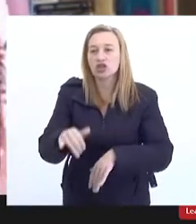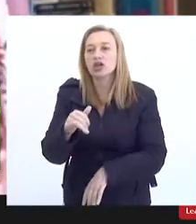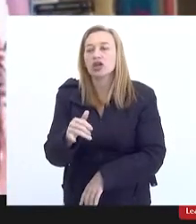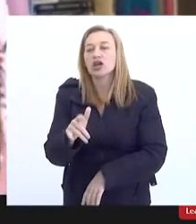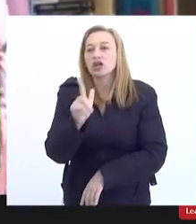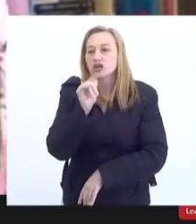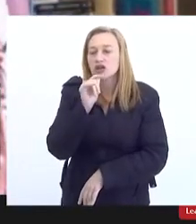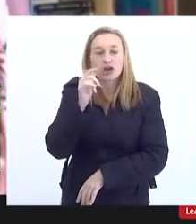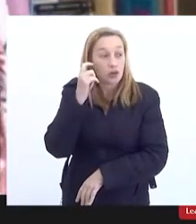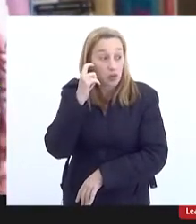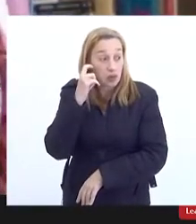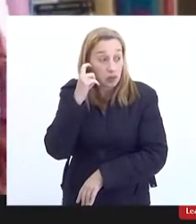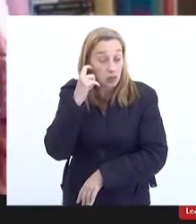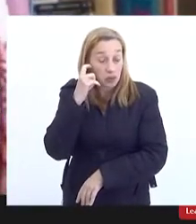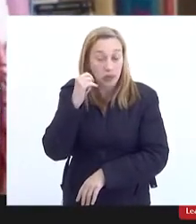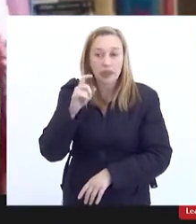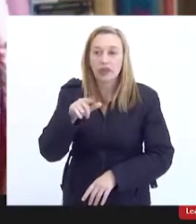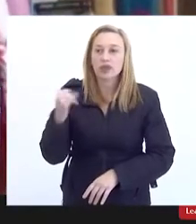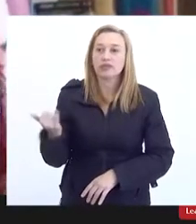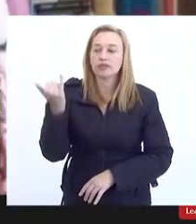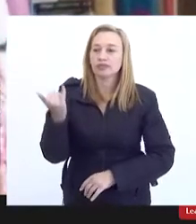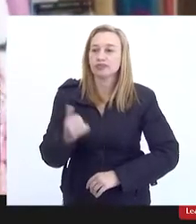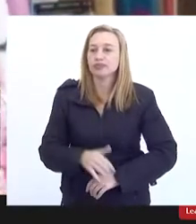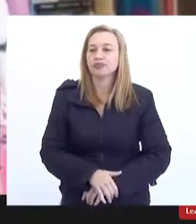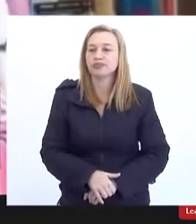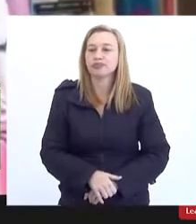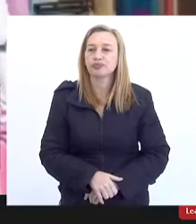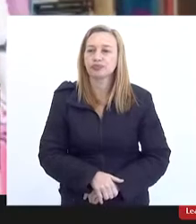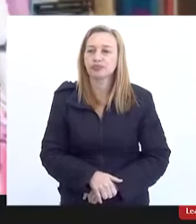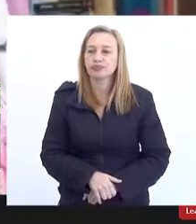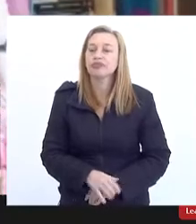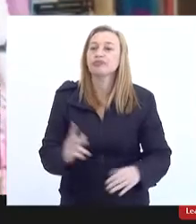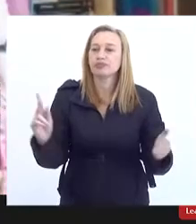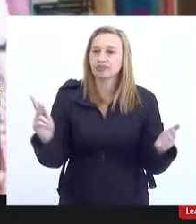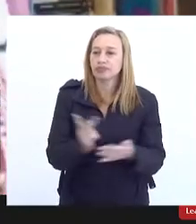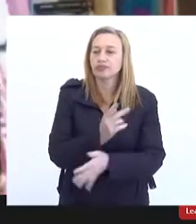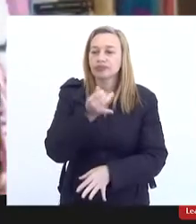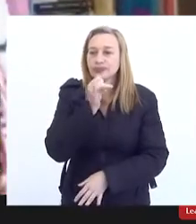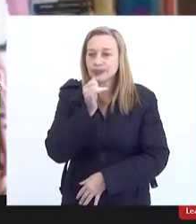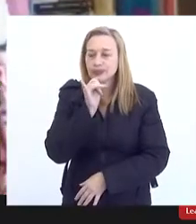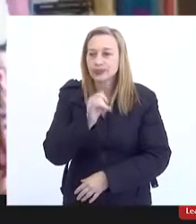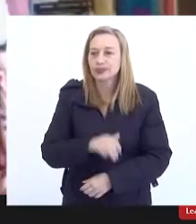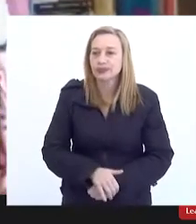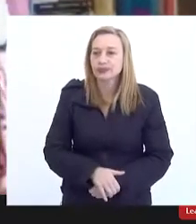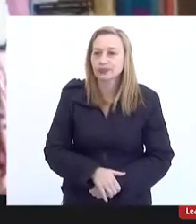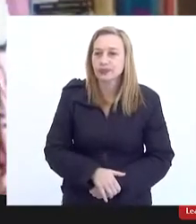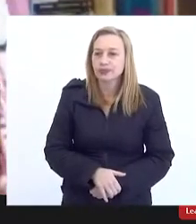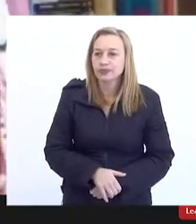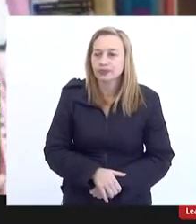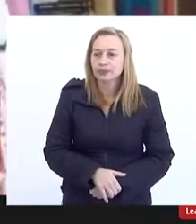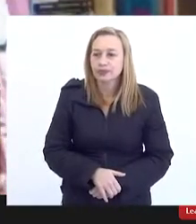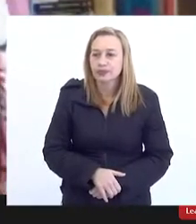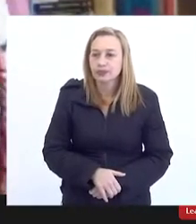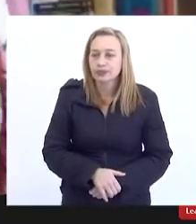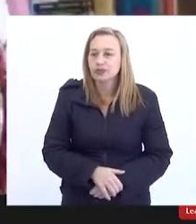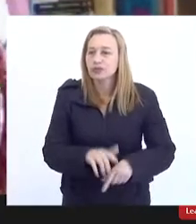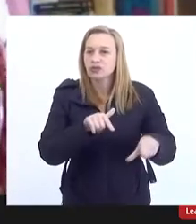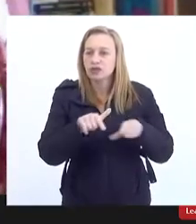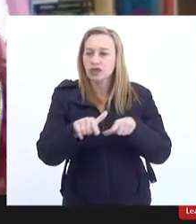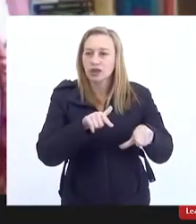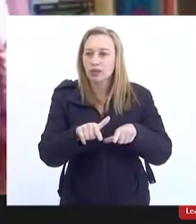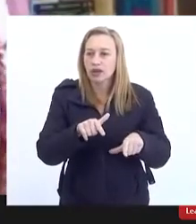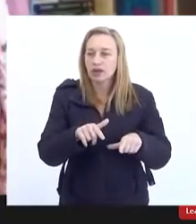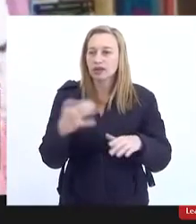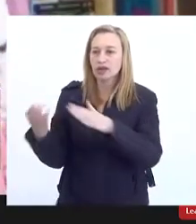eixos muito importantes e quando acontece, por exemplo, como foi a outorga dos serviços da SEDAI,